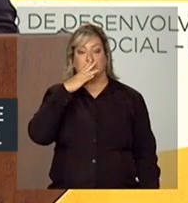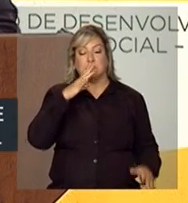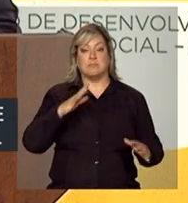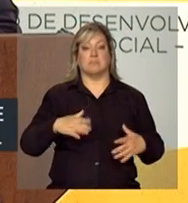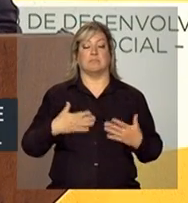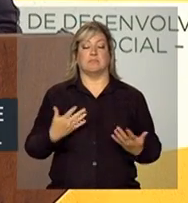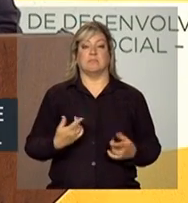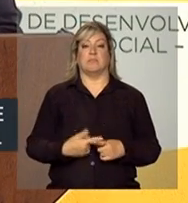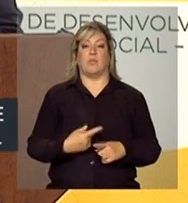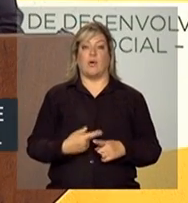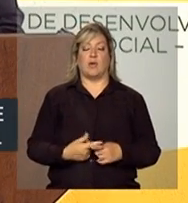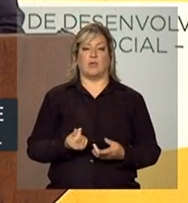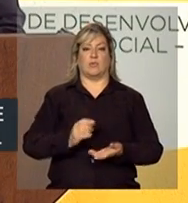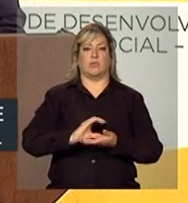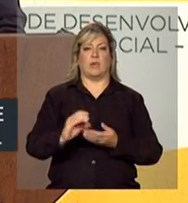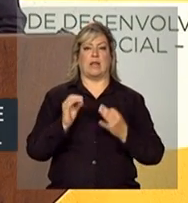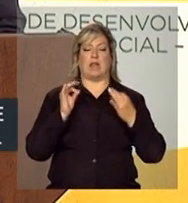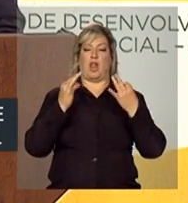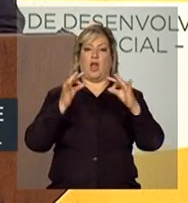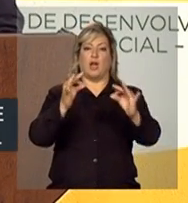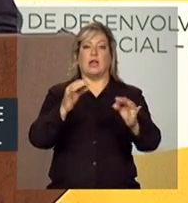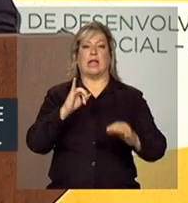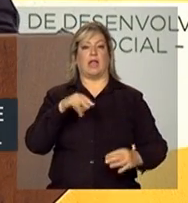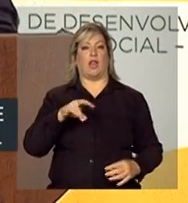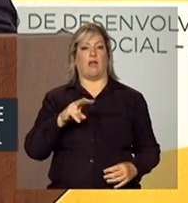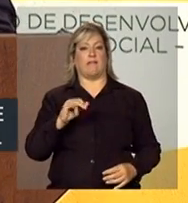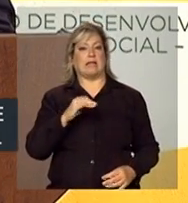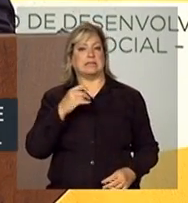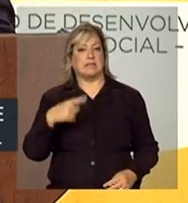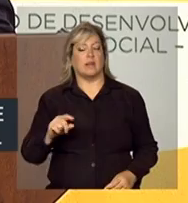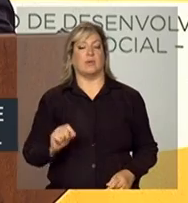investimentos em tecnologia e inovação.